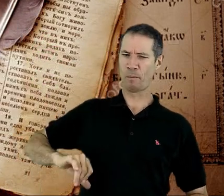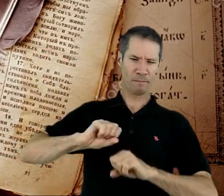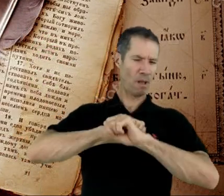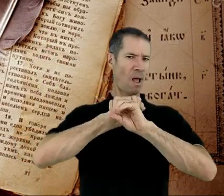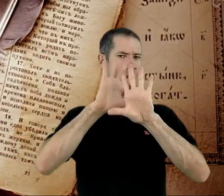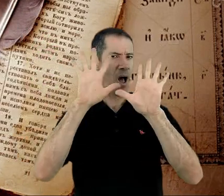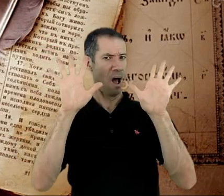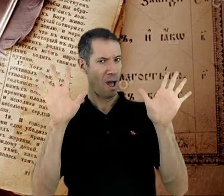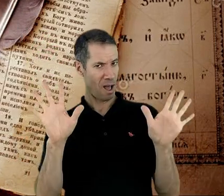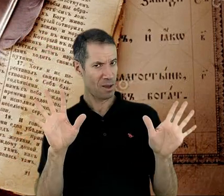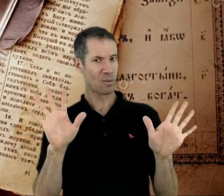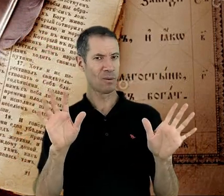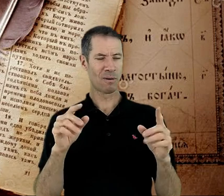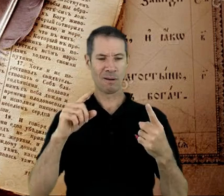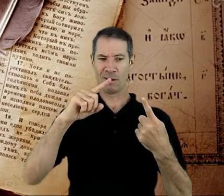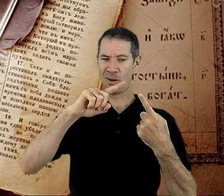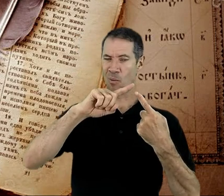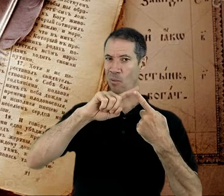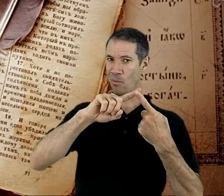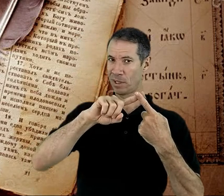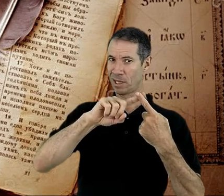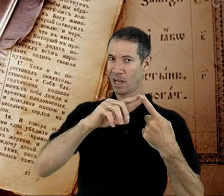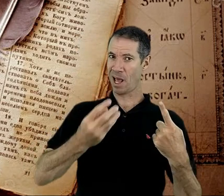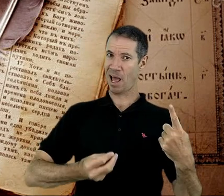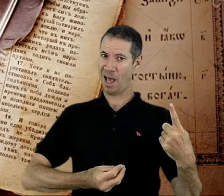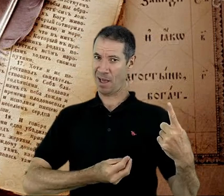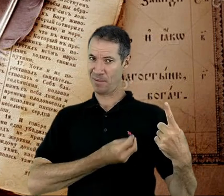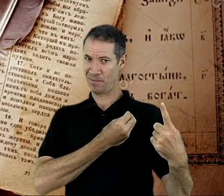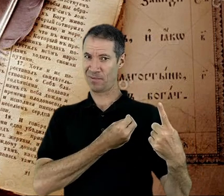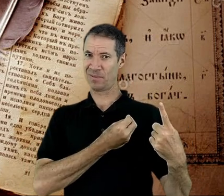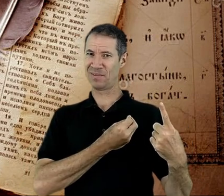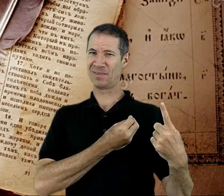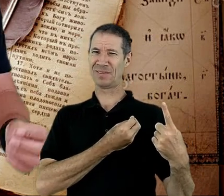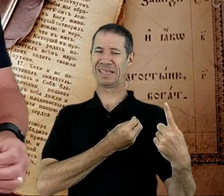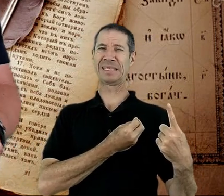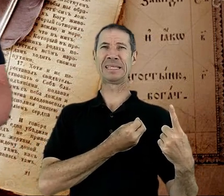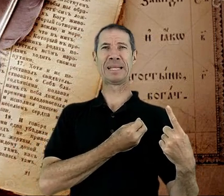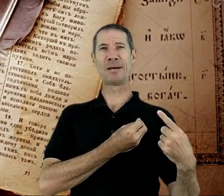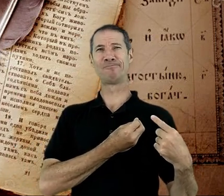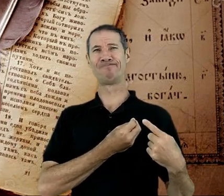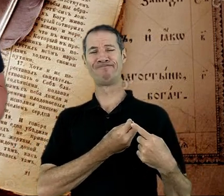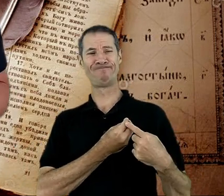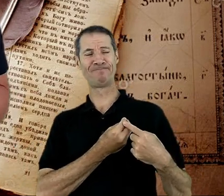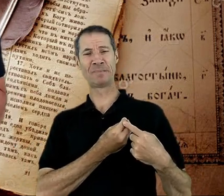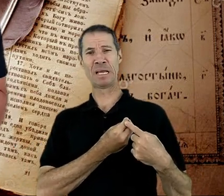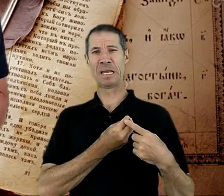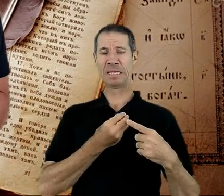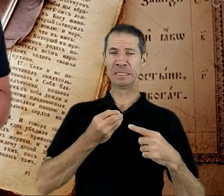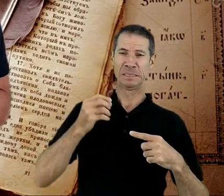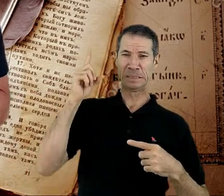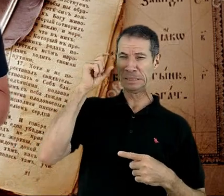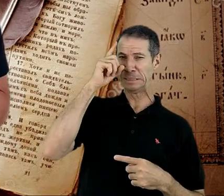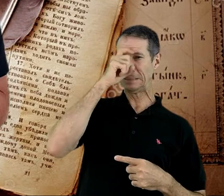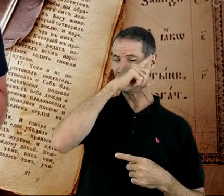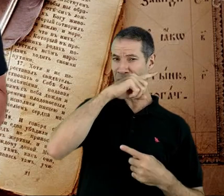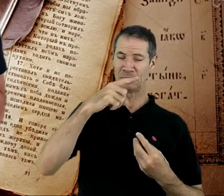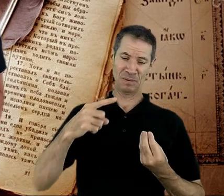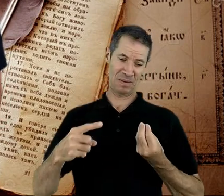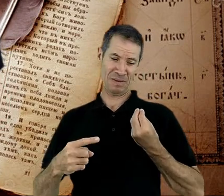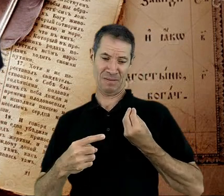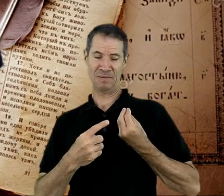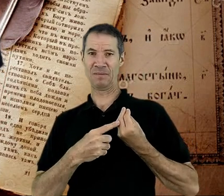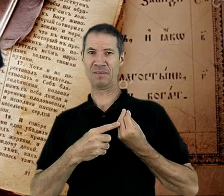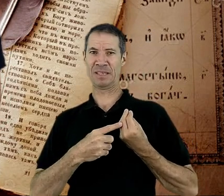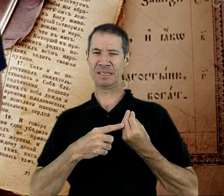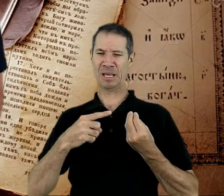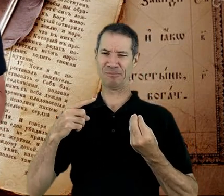Uma delas é sobre a vida ser difícil. A outra é sobre a vida ser